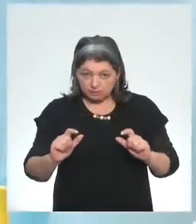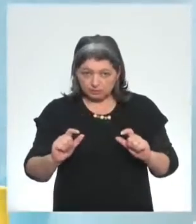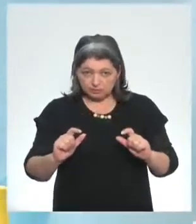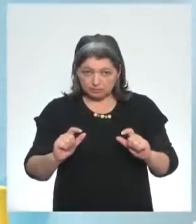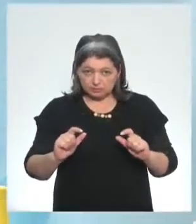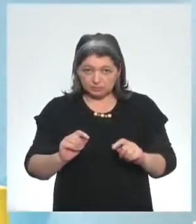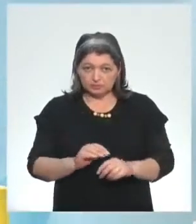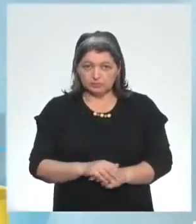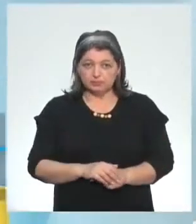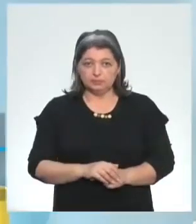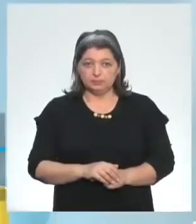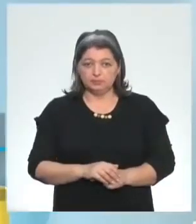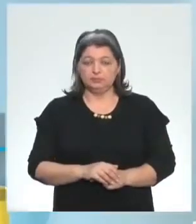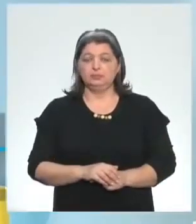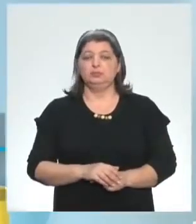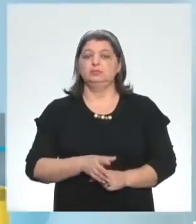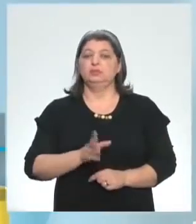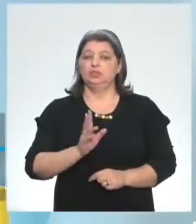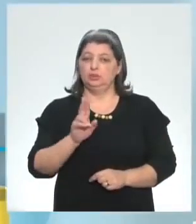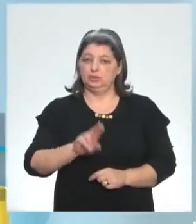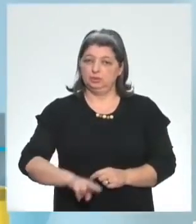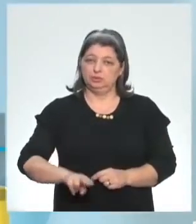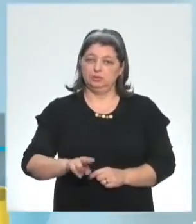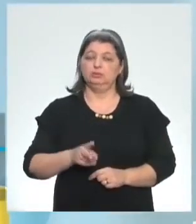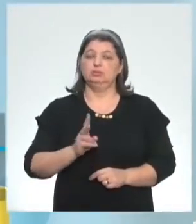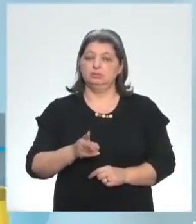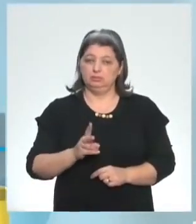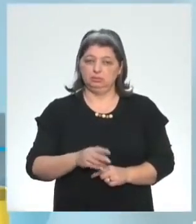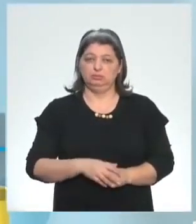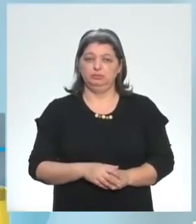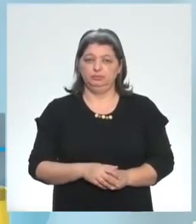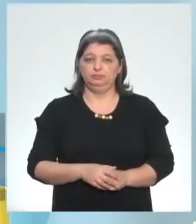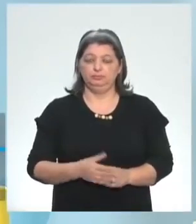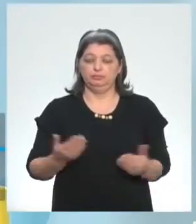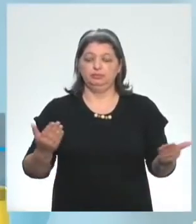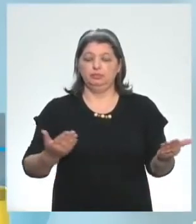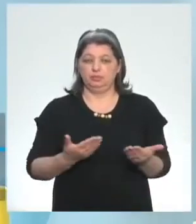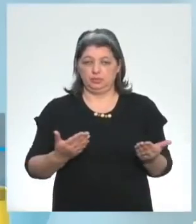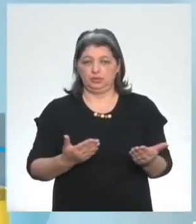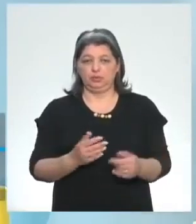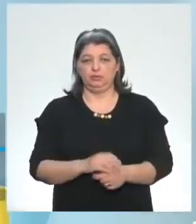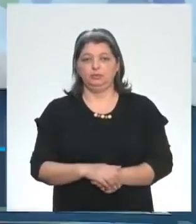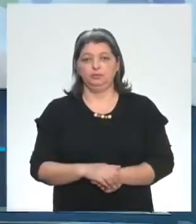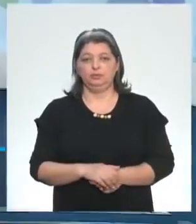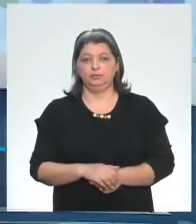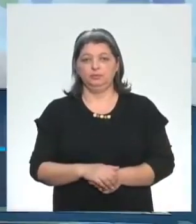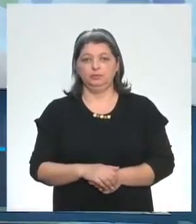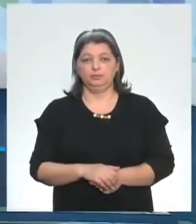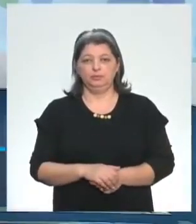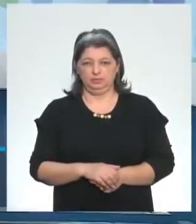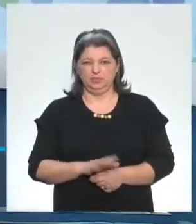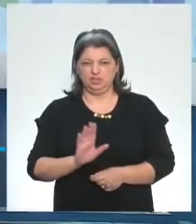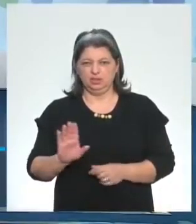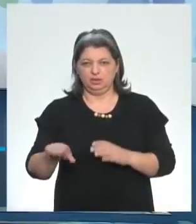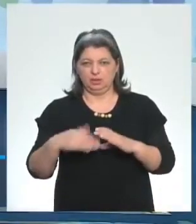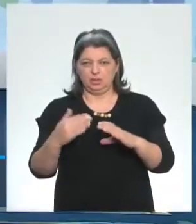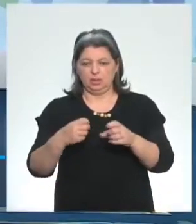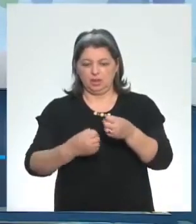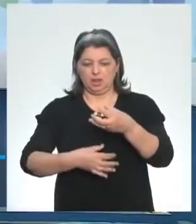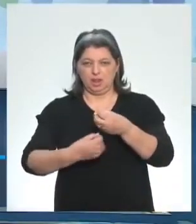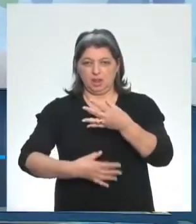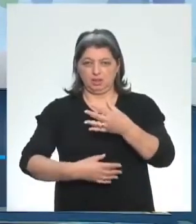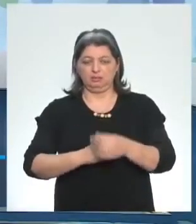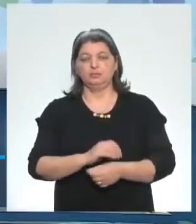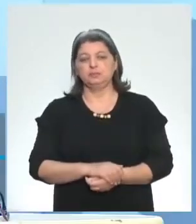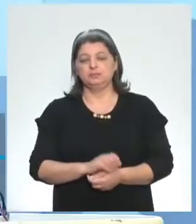never yet elas são recorrentes aí em sentenças com o present perfect tudo bem? Érica, tá subindo alguma coisa aí? sim, olha